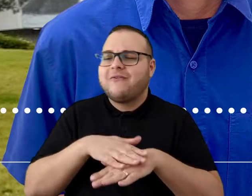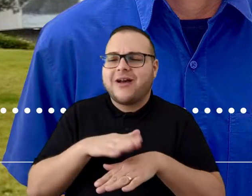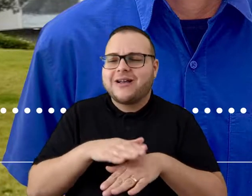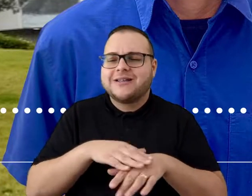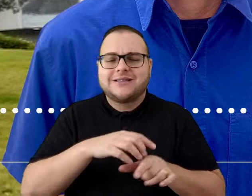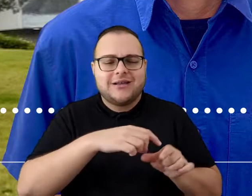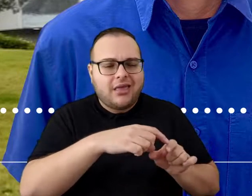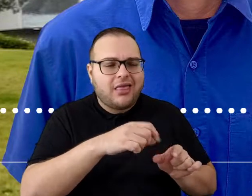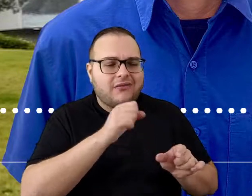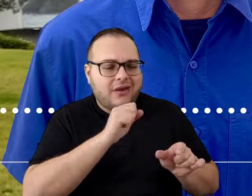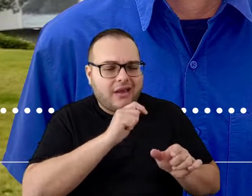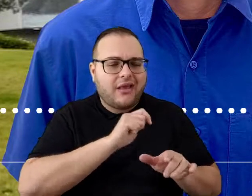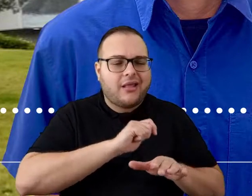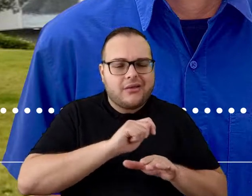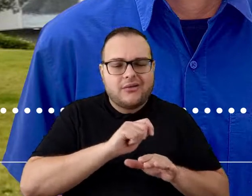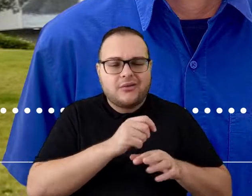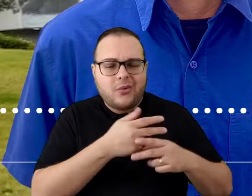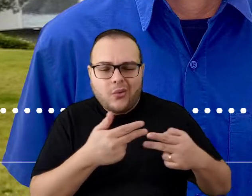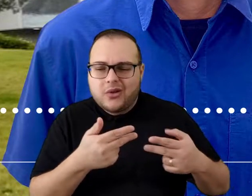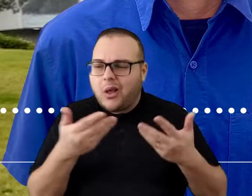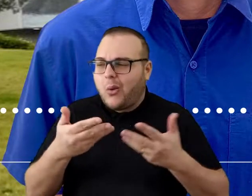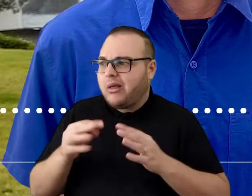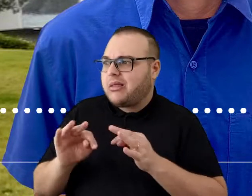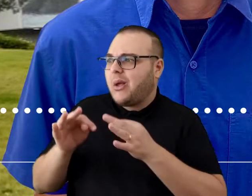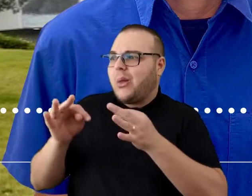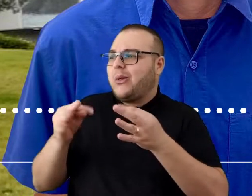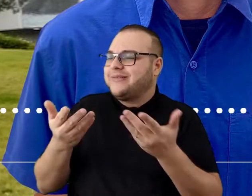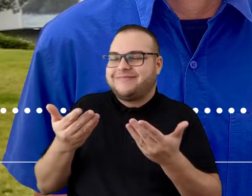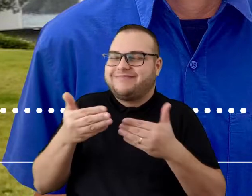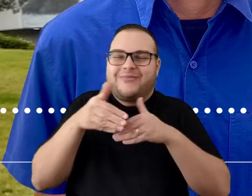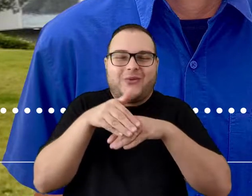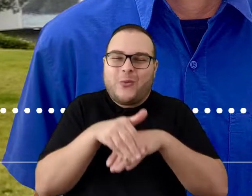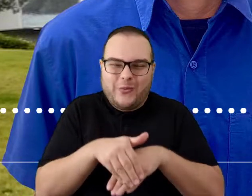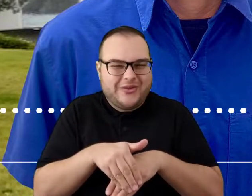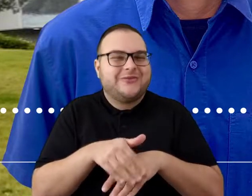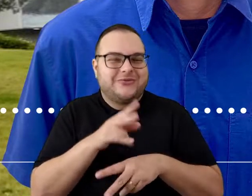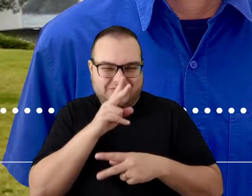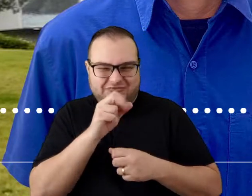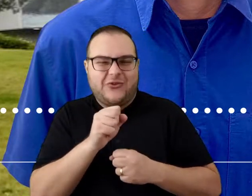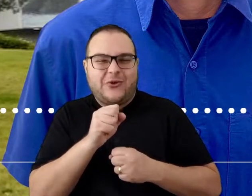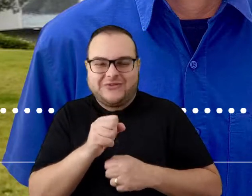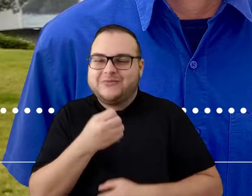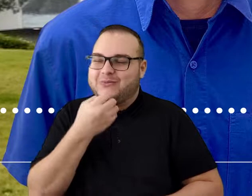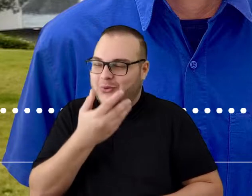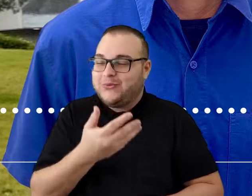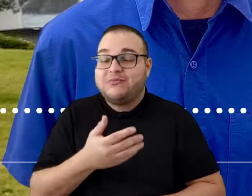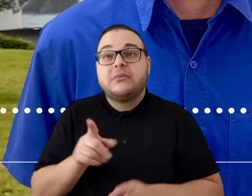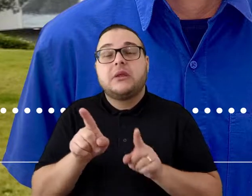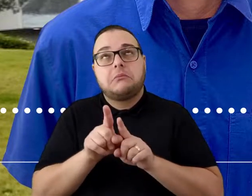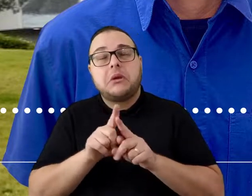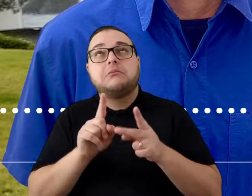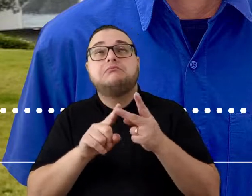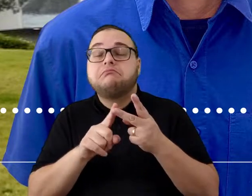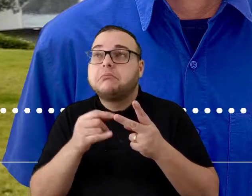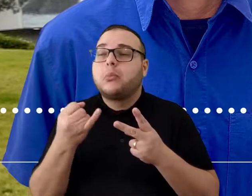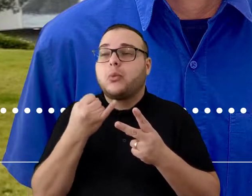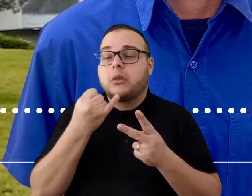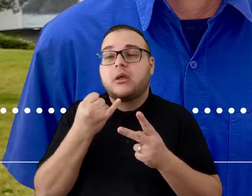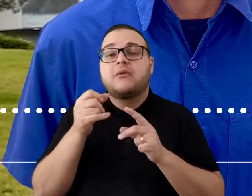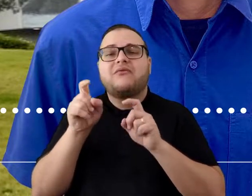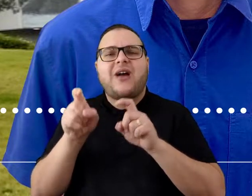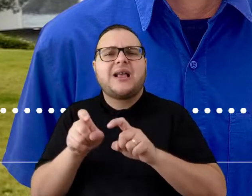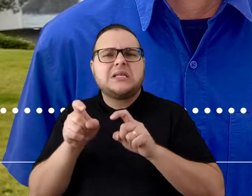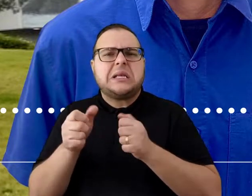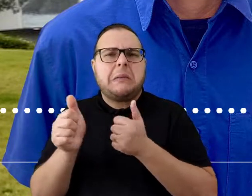agora com a minha régua de cálculo? Isso aí marcou pra mim a humildade dele. Outro encontro importante foi na fazenda, né? Aqui próximo à